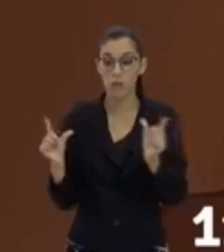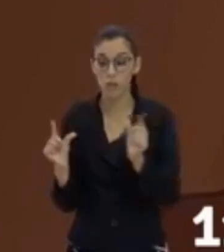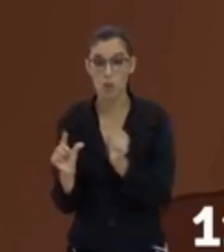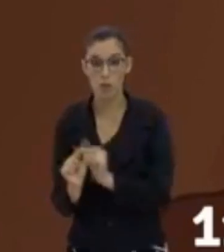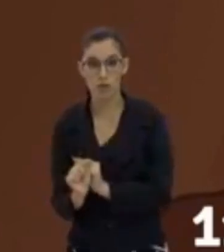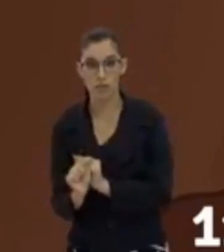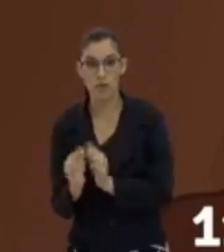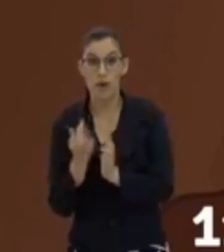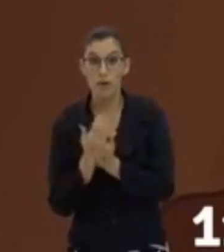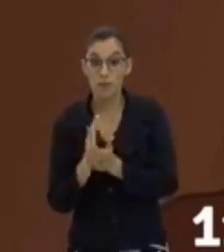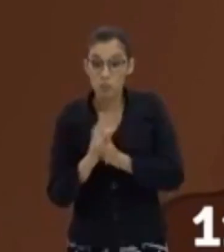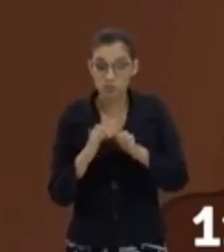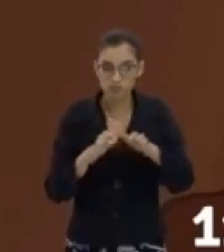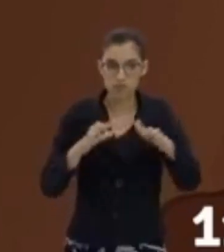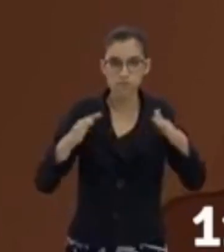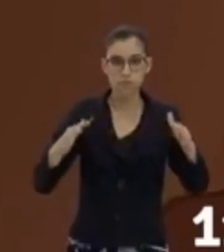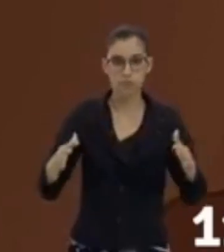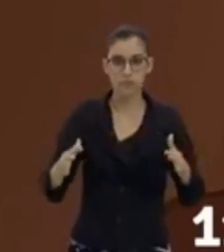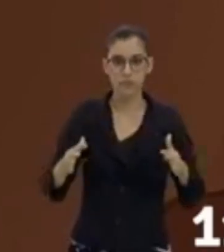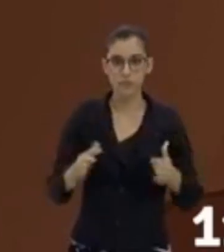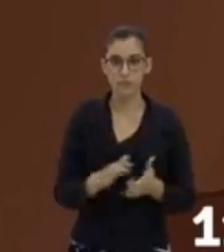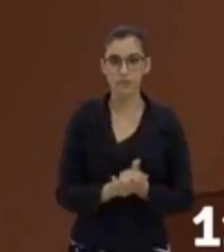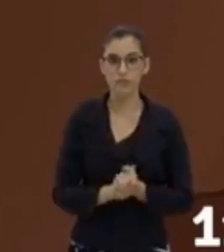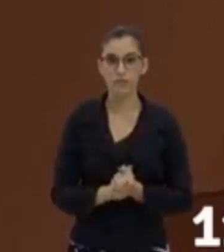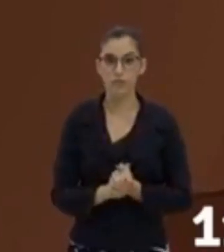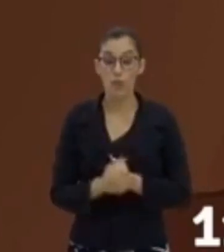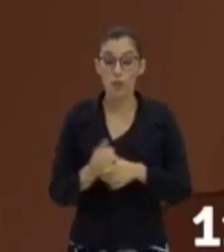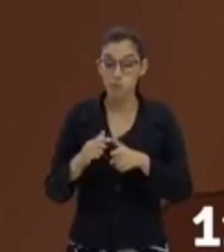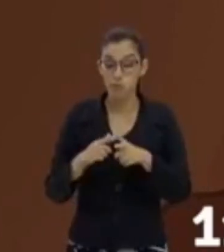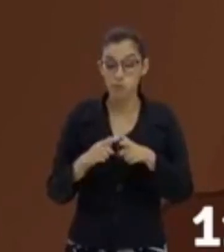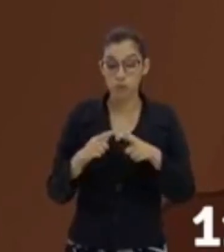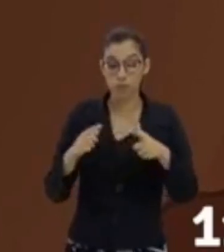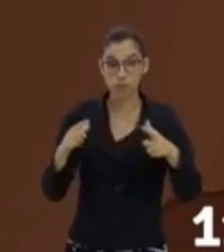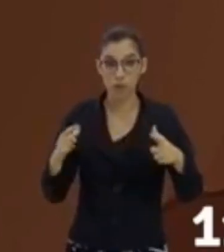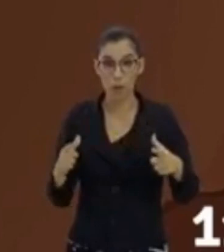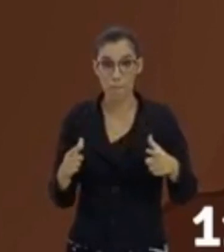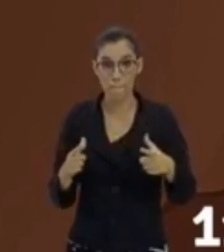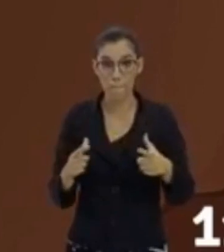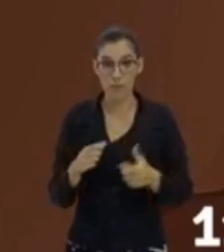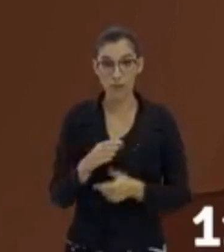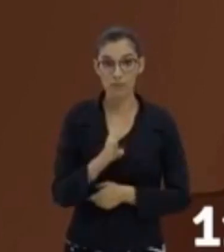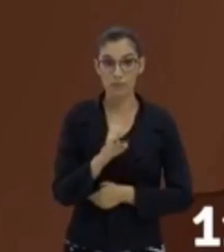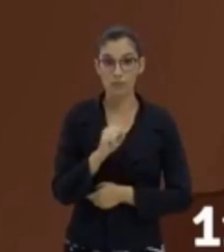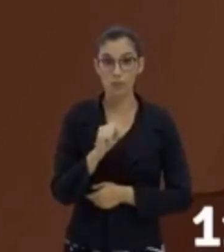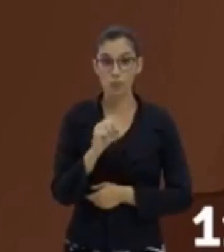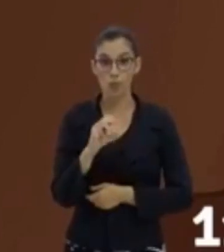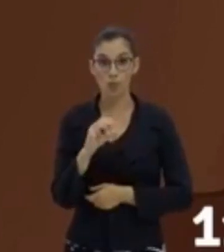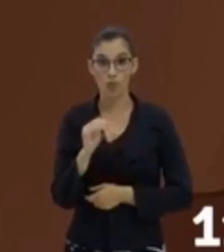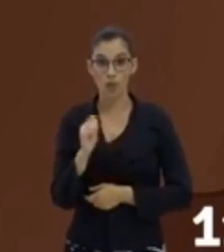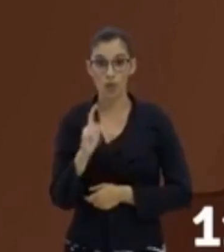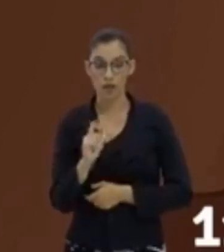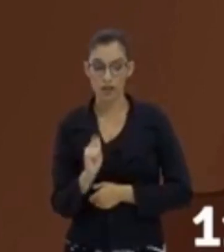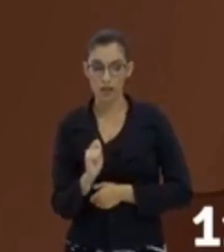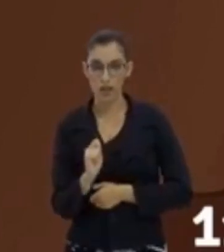O que é uma escala grande? É uma escala em que a realidade foi reduzida a poucas vezes.